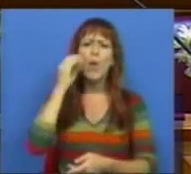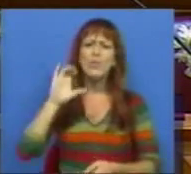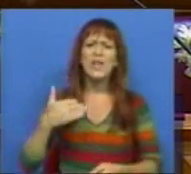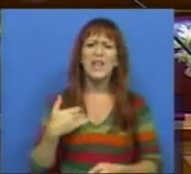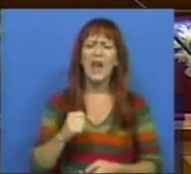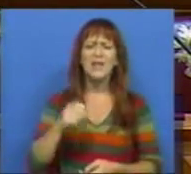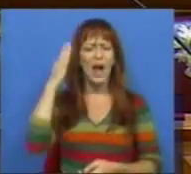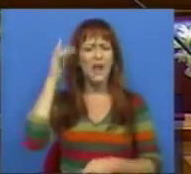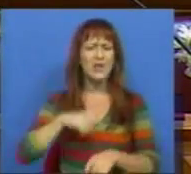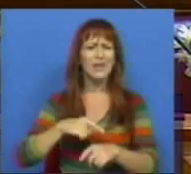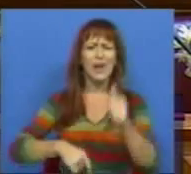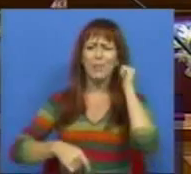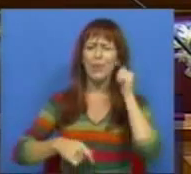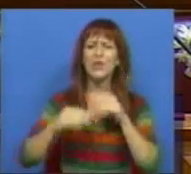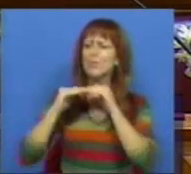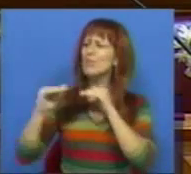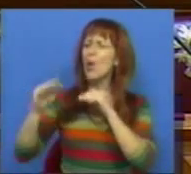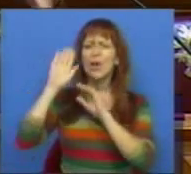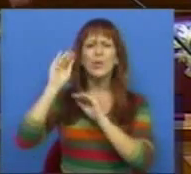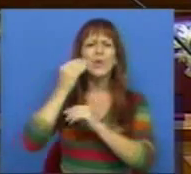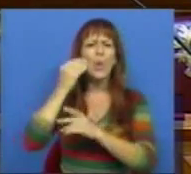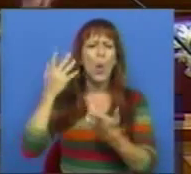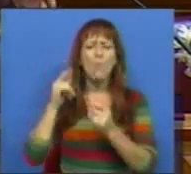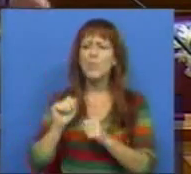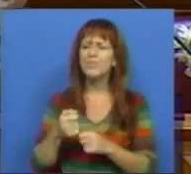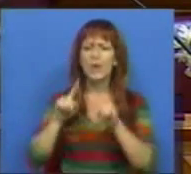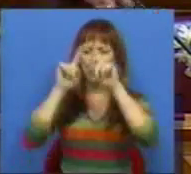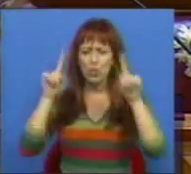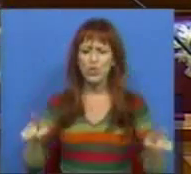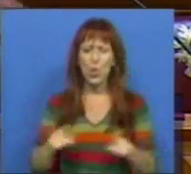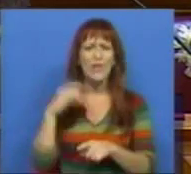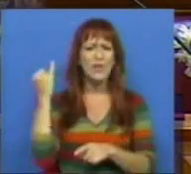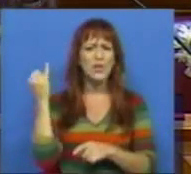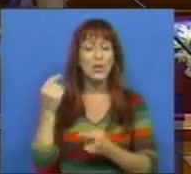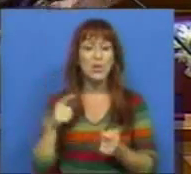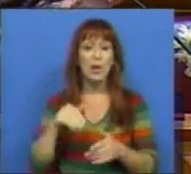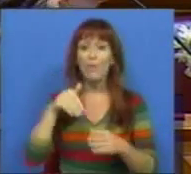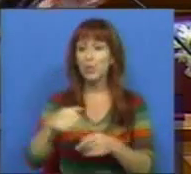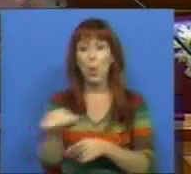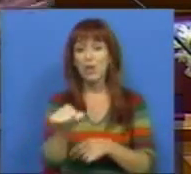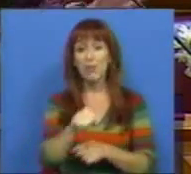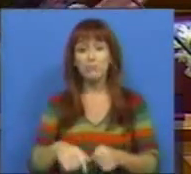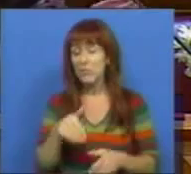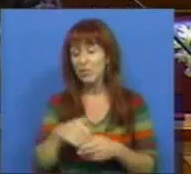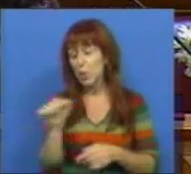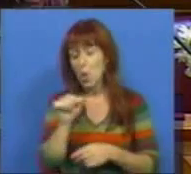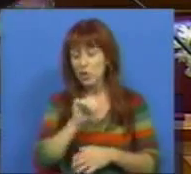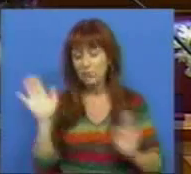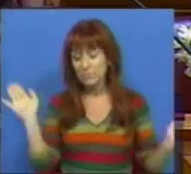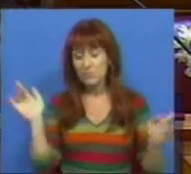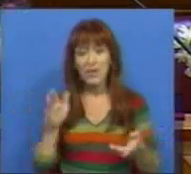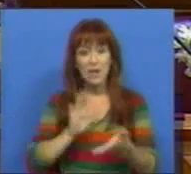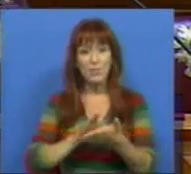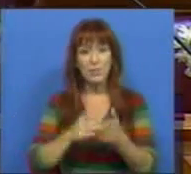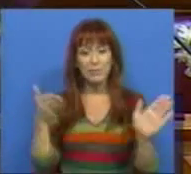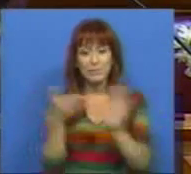CDS entendeu na altura a questão da estabilidade educativa dos quadros das instituições votou contra, votou contra a